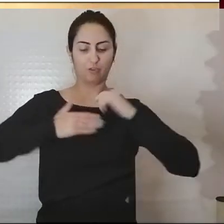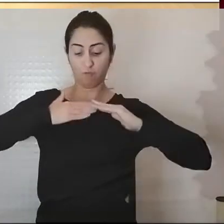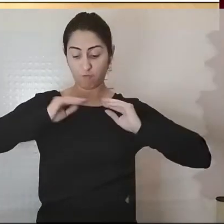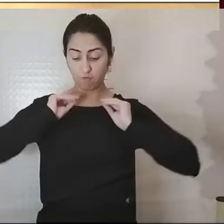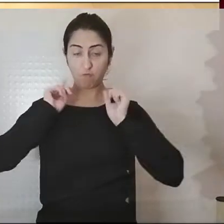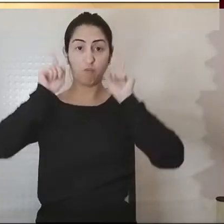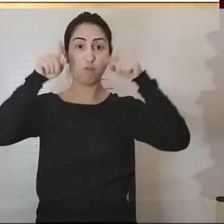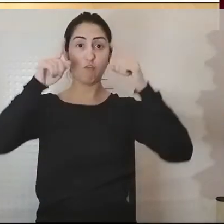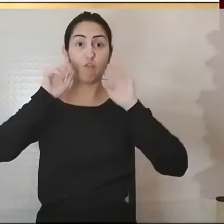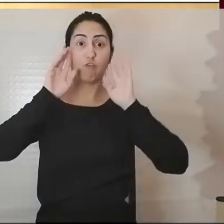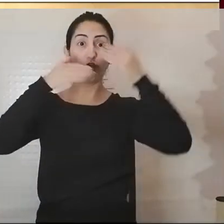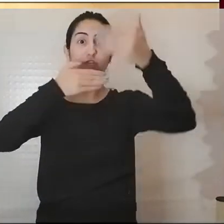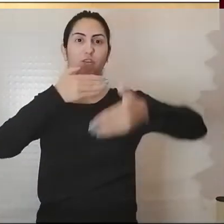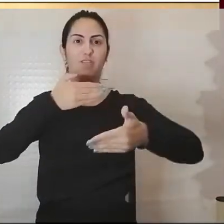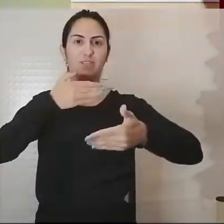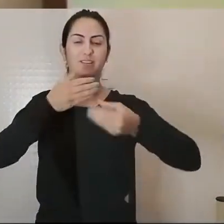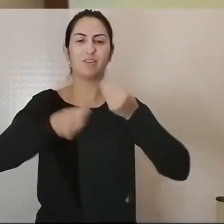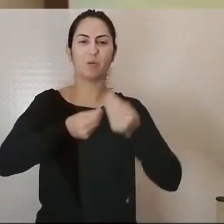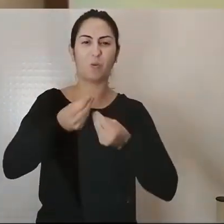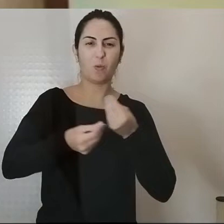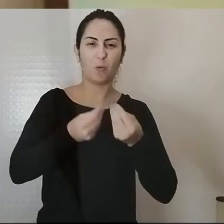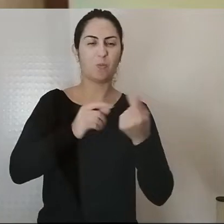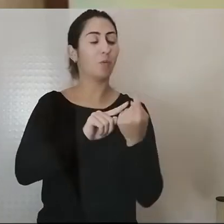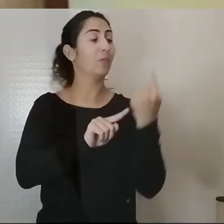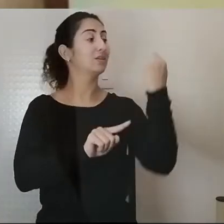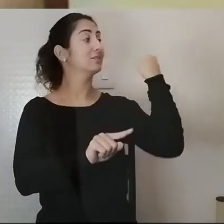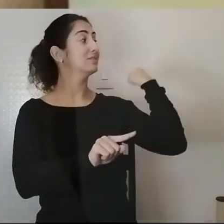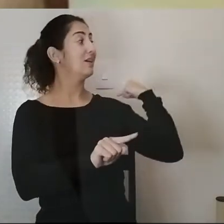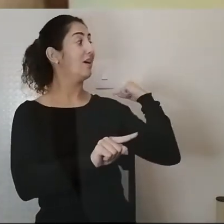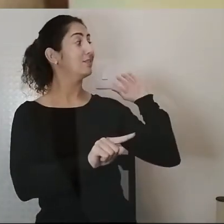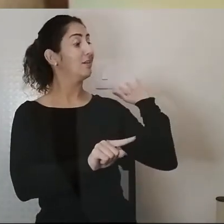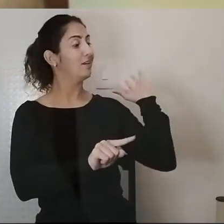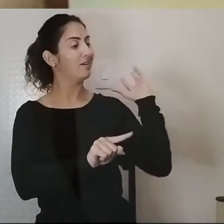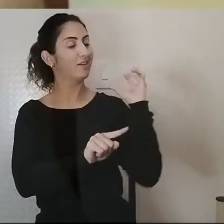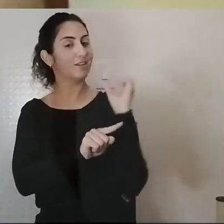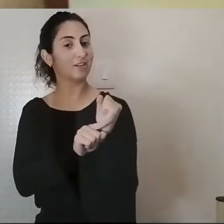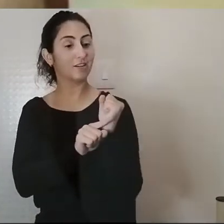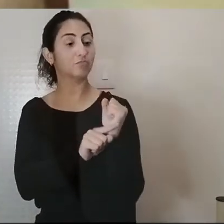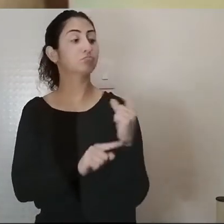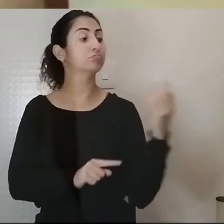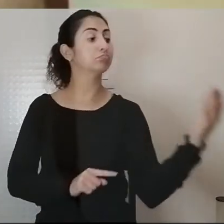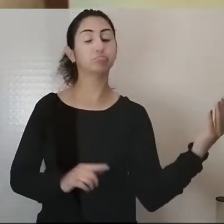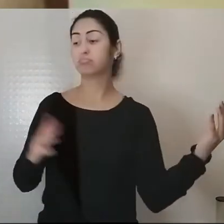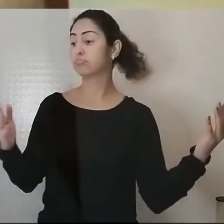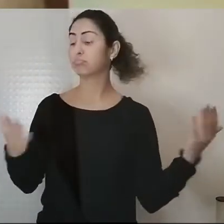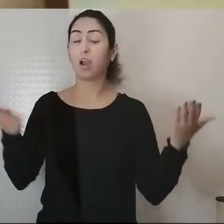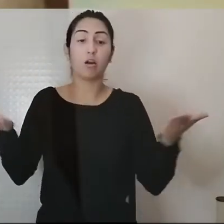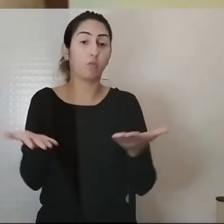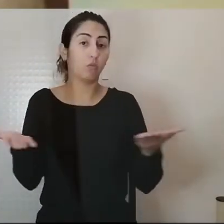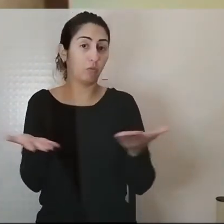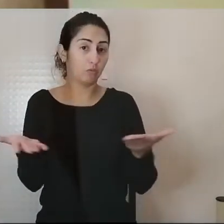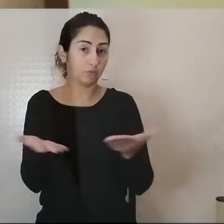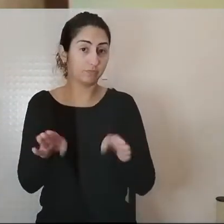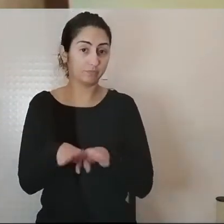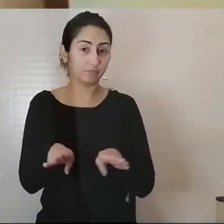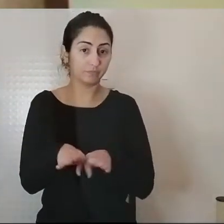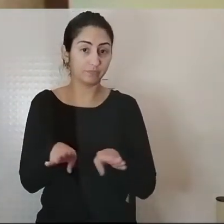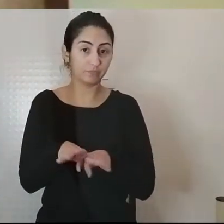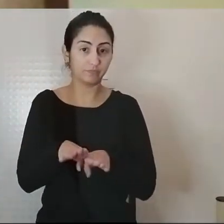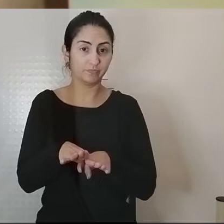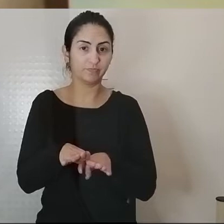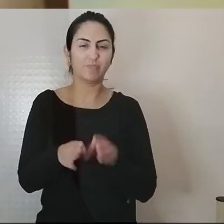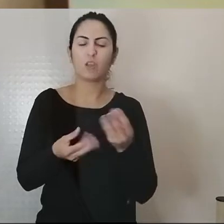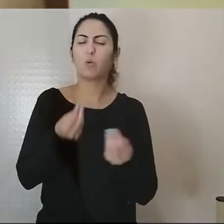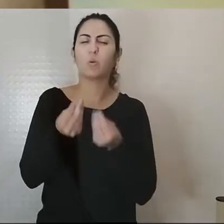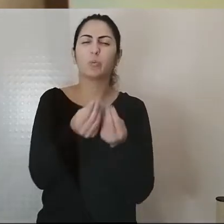fazer o passado e o estranho corpo único com o próximo e o presente. Numa